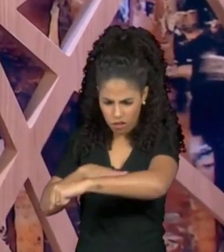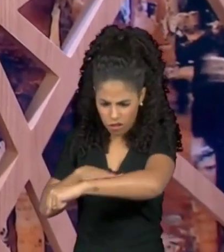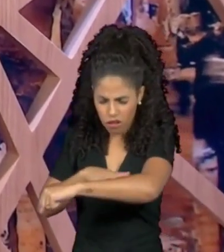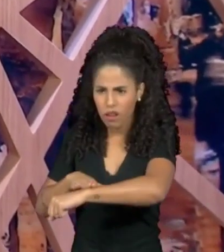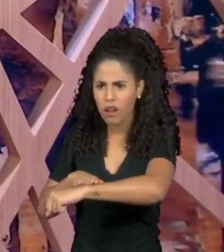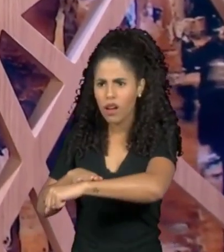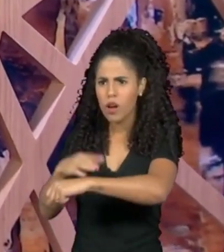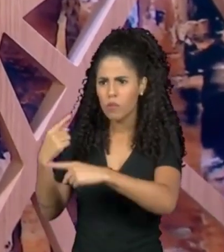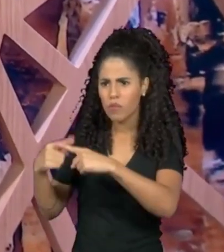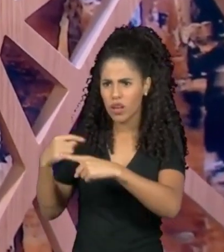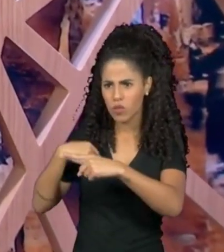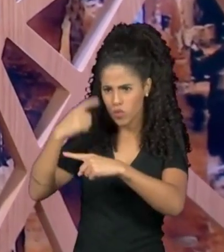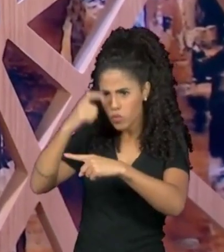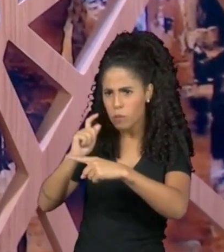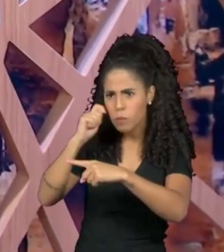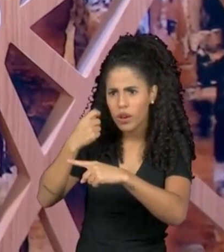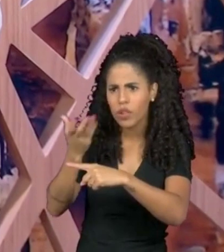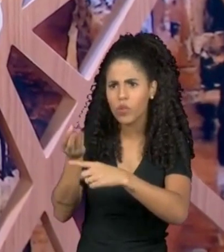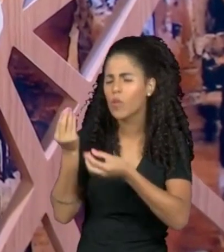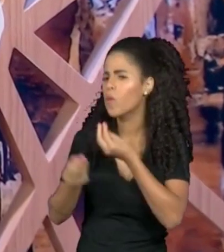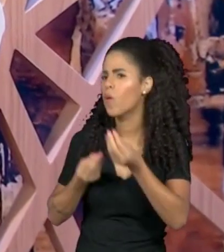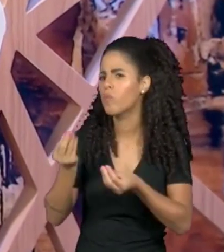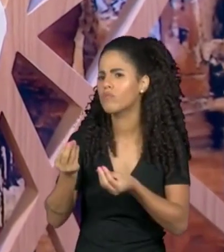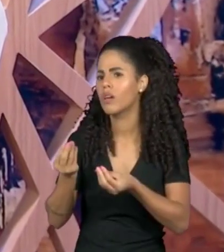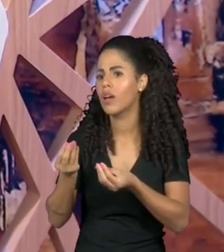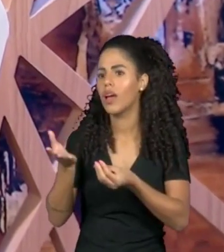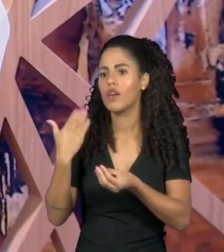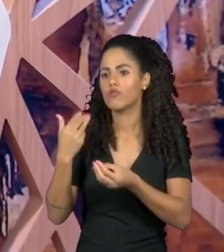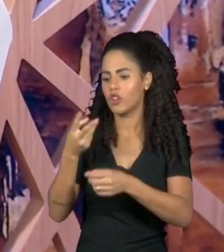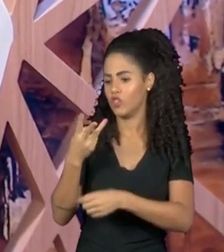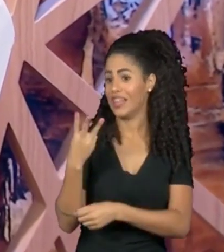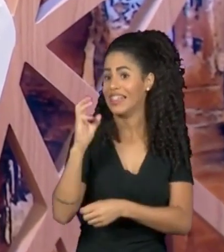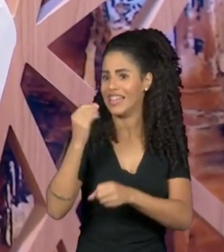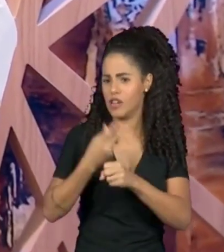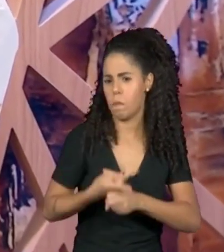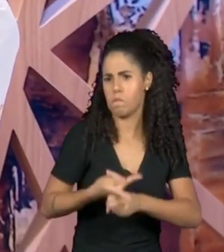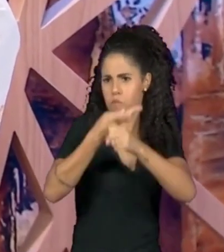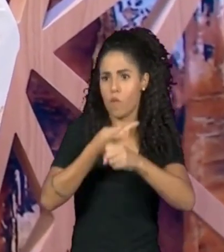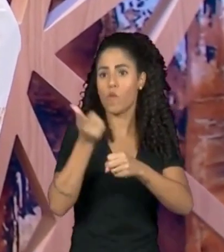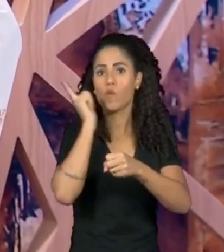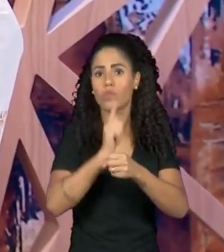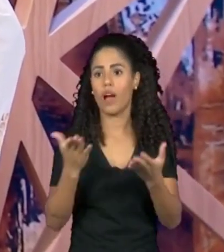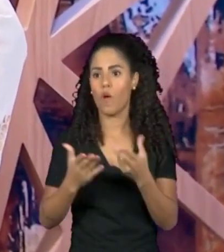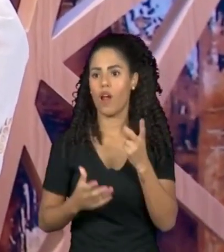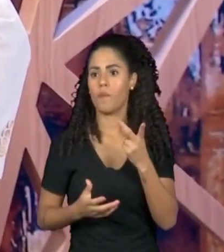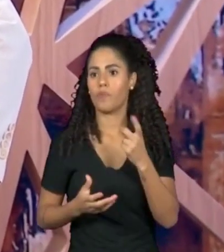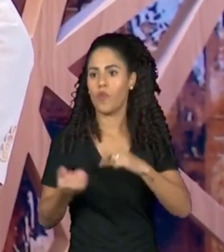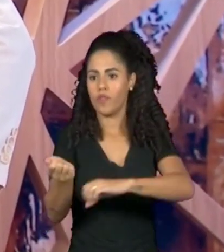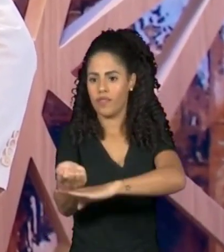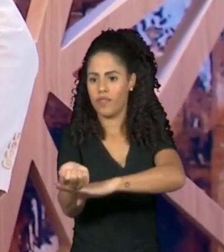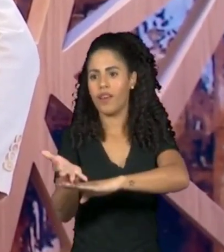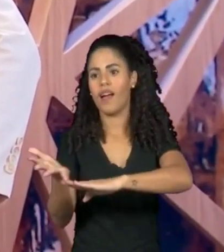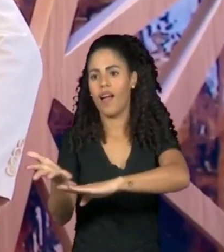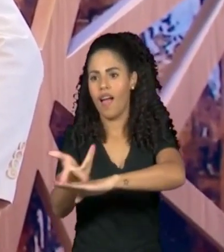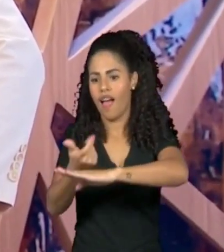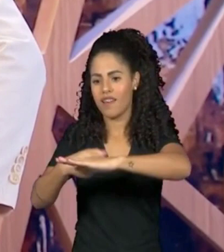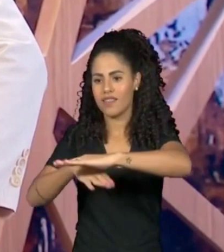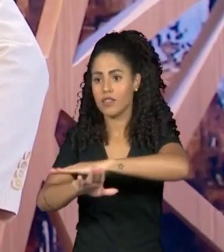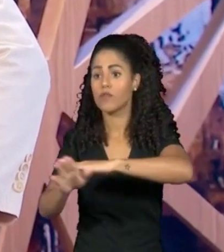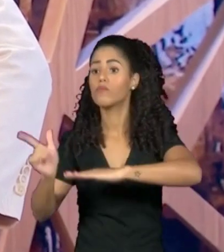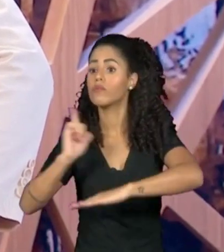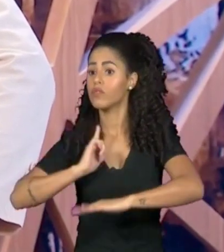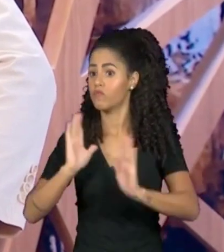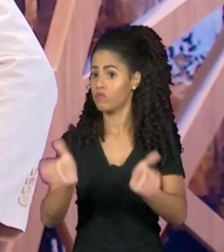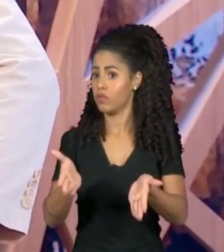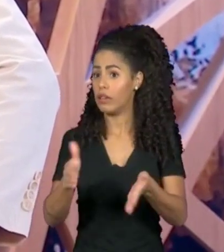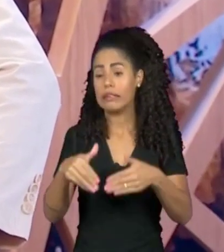E o ano passado eu voltei lá, voltei que eu tava com mais de 30 prêmios e estou em 12 acervos. Então, o